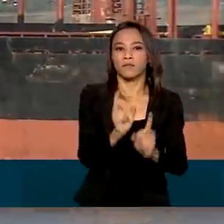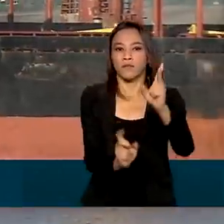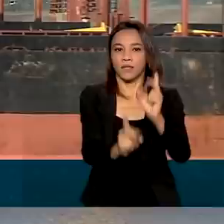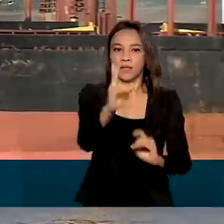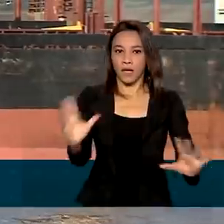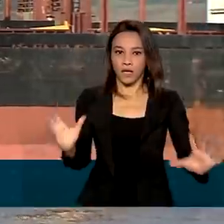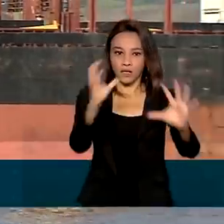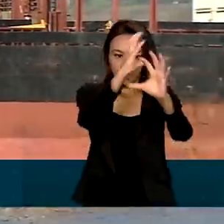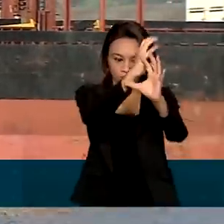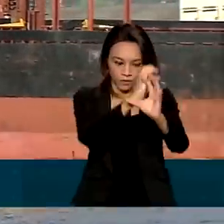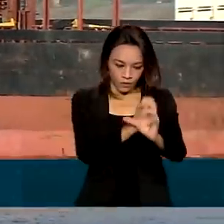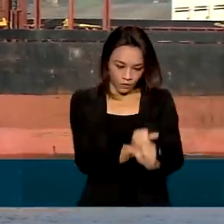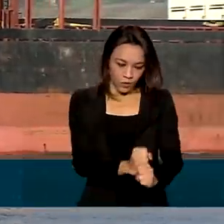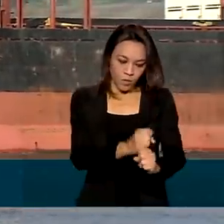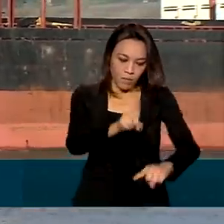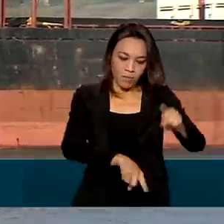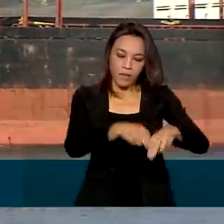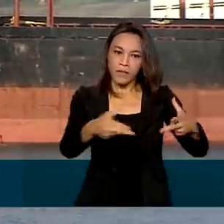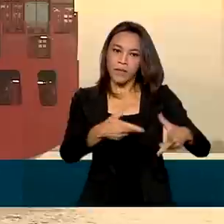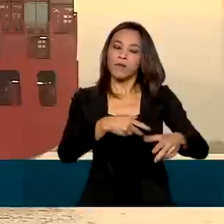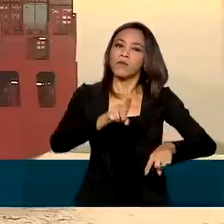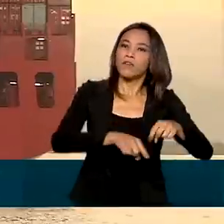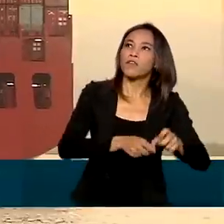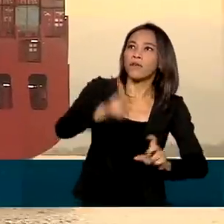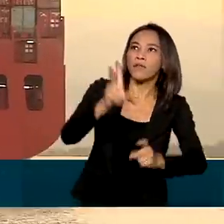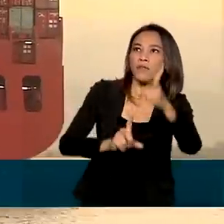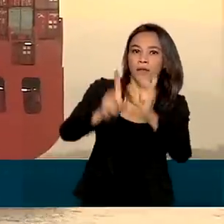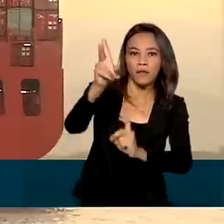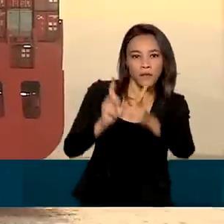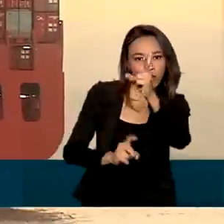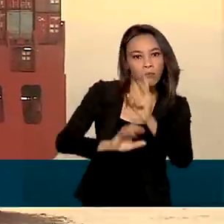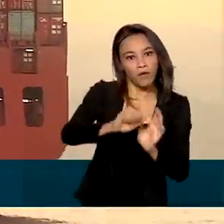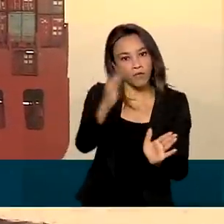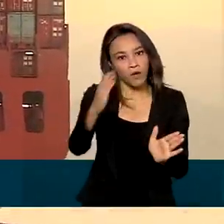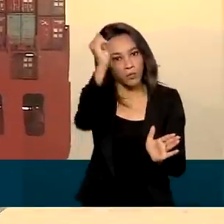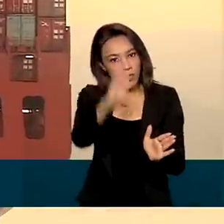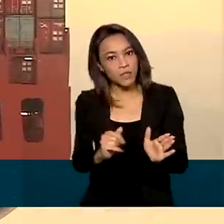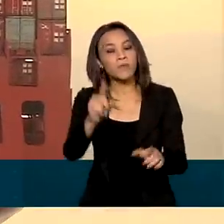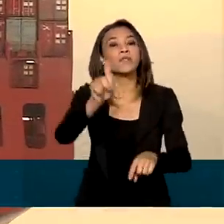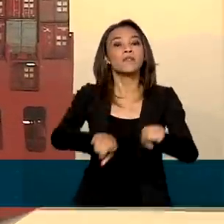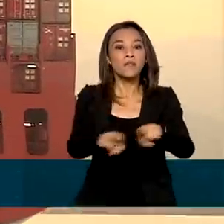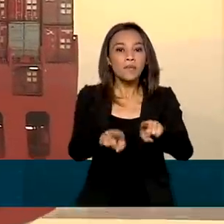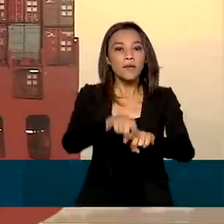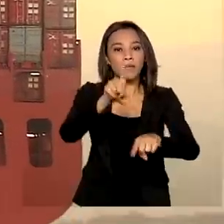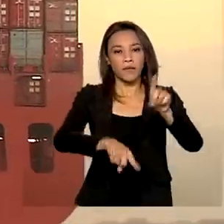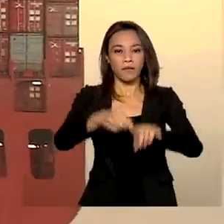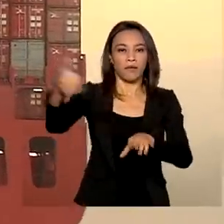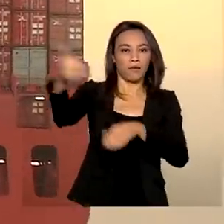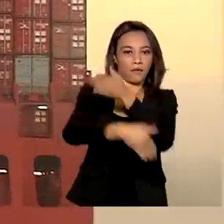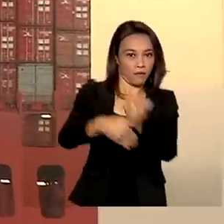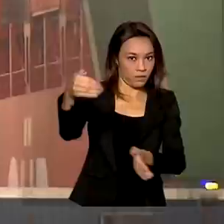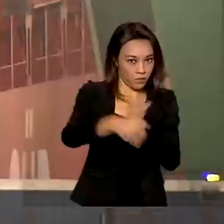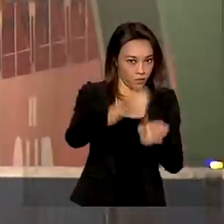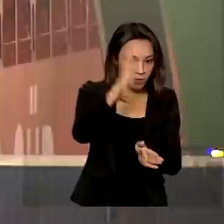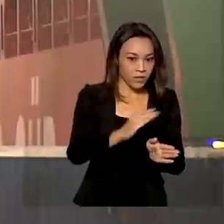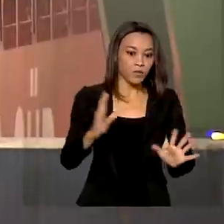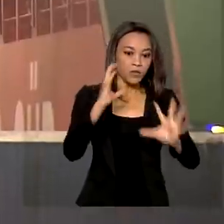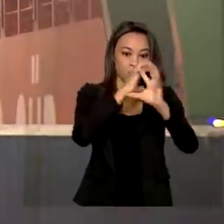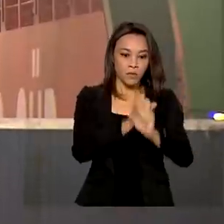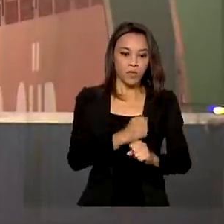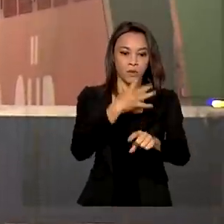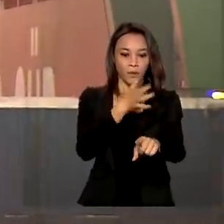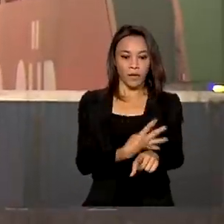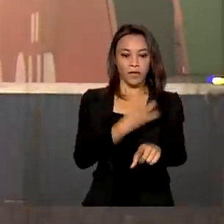a soma do que o país exportou e importou. Em julho, esse valor chegou a 43 bilhões e